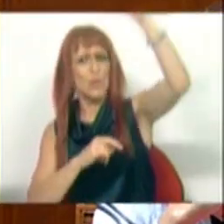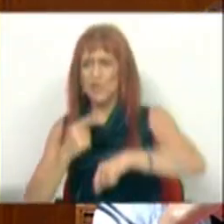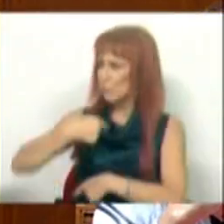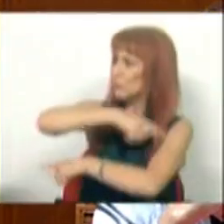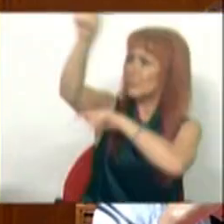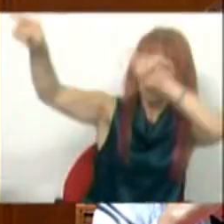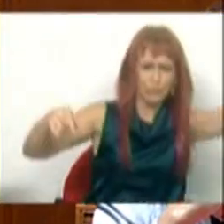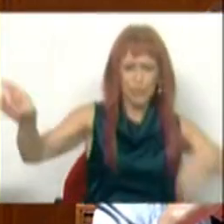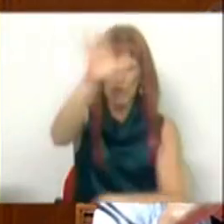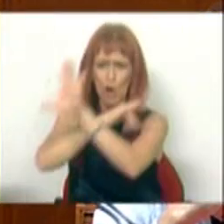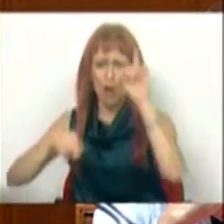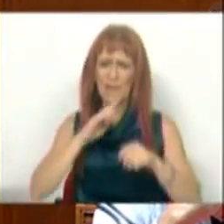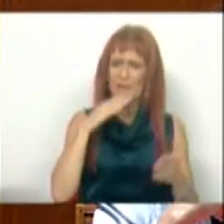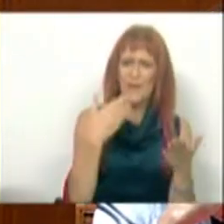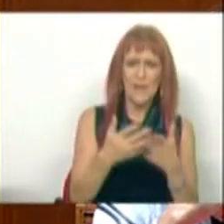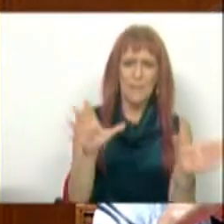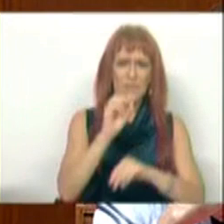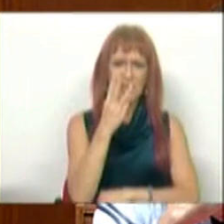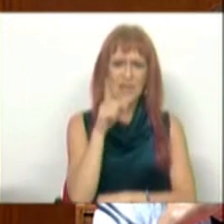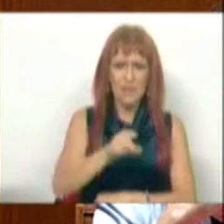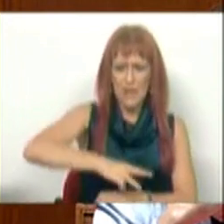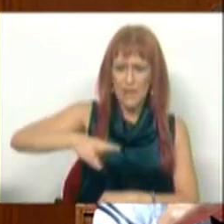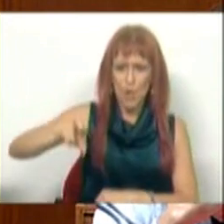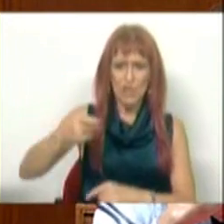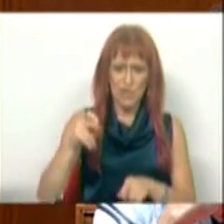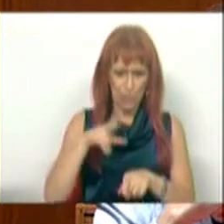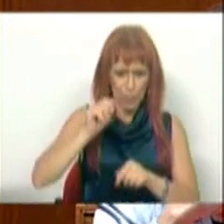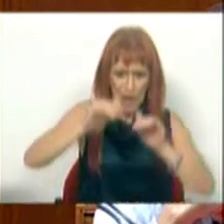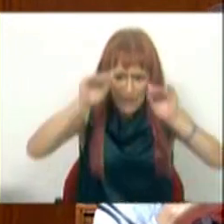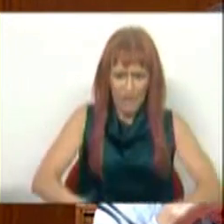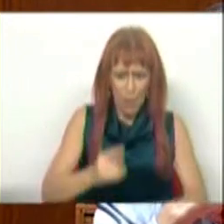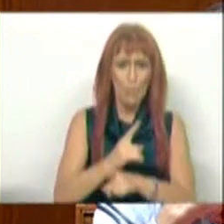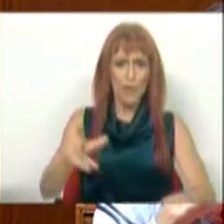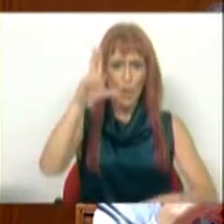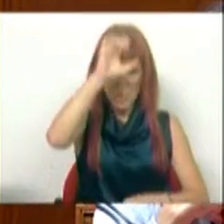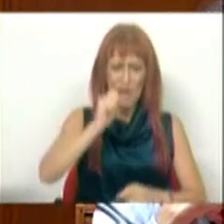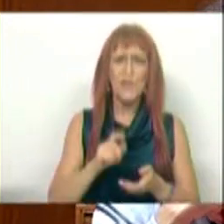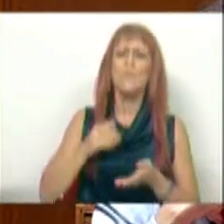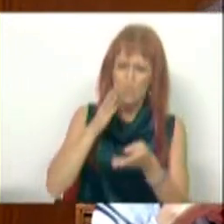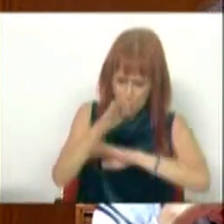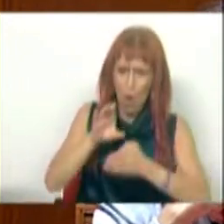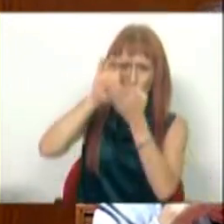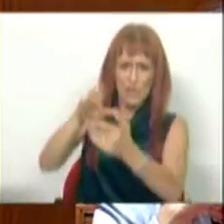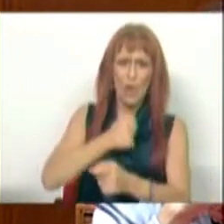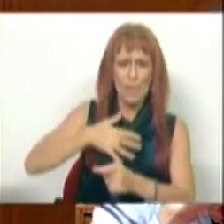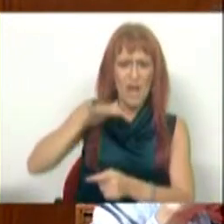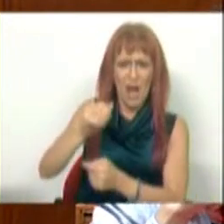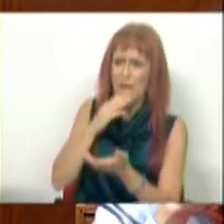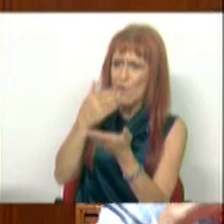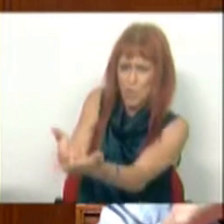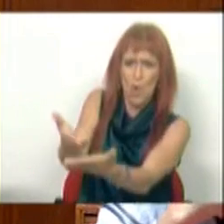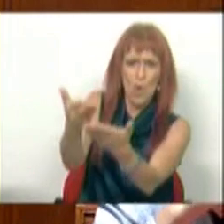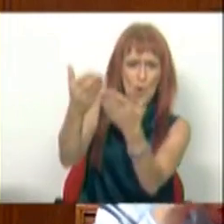distribuí-los na Europa, deixar mais de 3 mil milhões de euros em Portugal, porque o Estado intervencionou a companhia aérea.